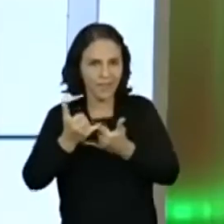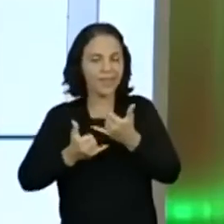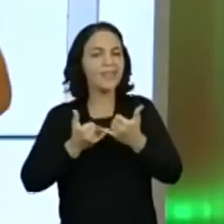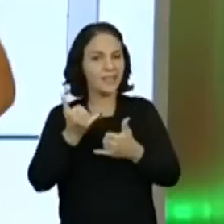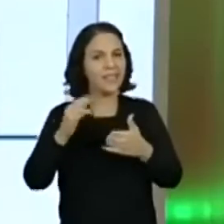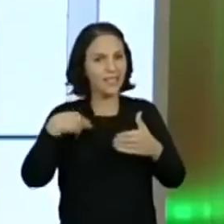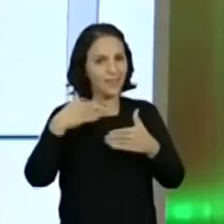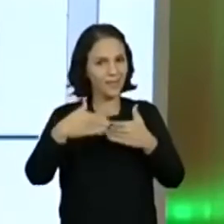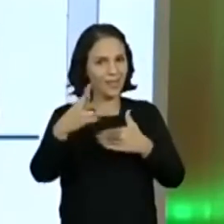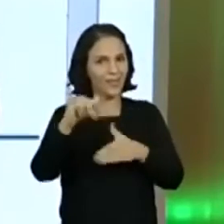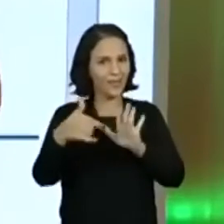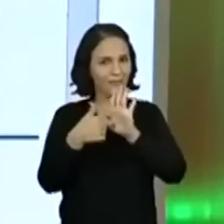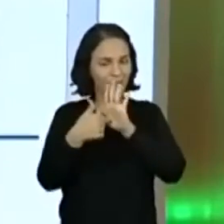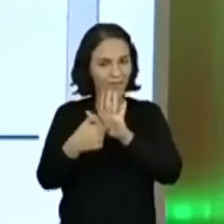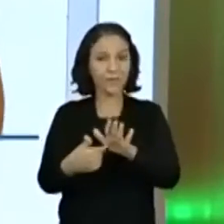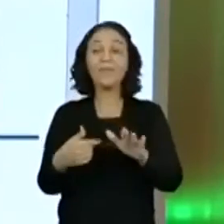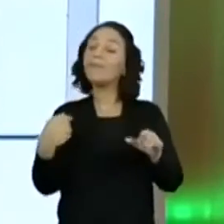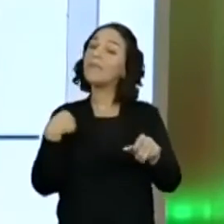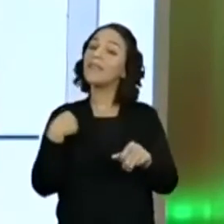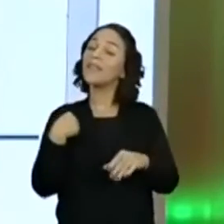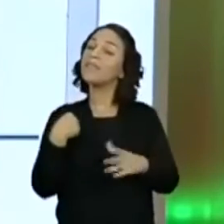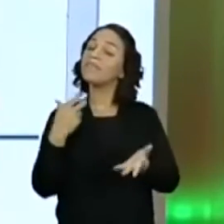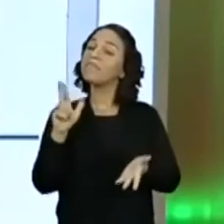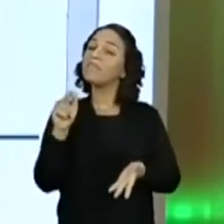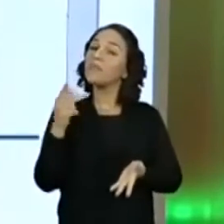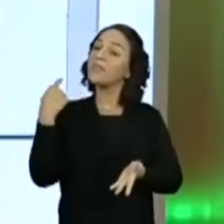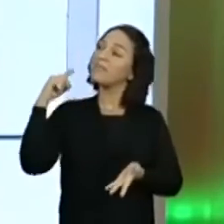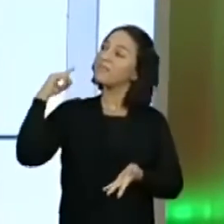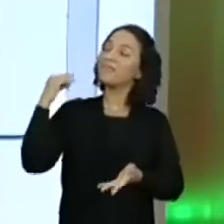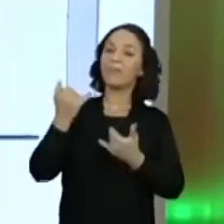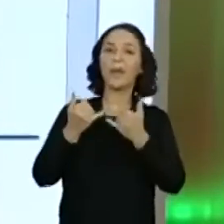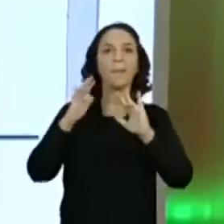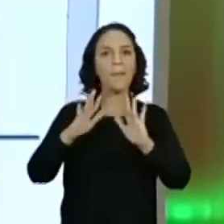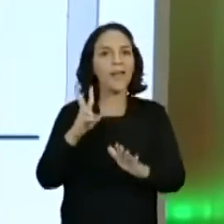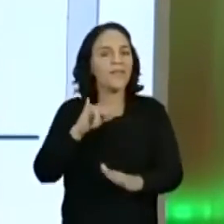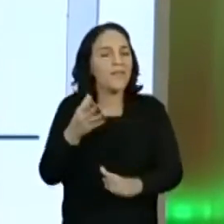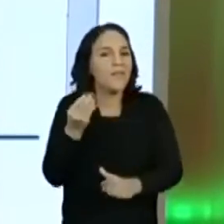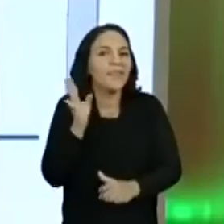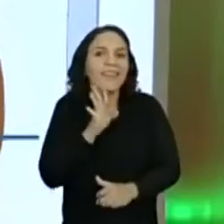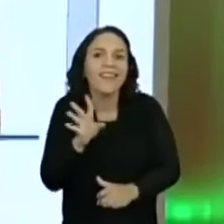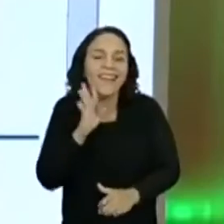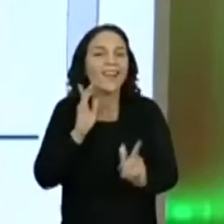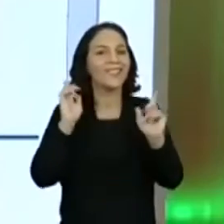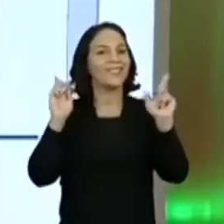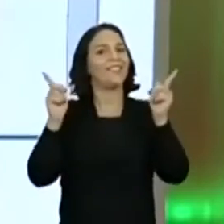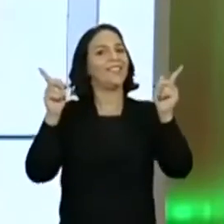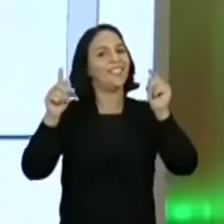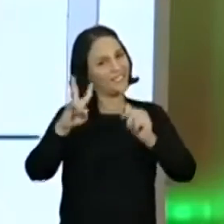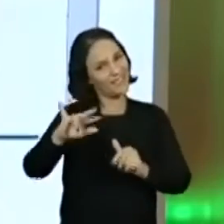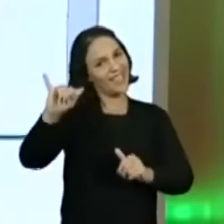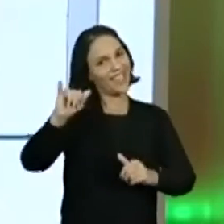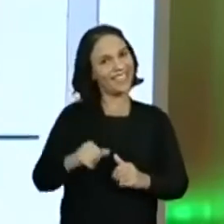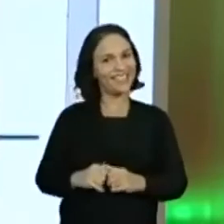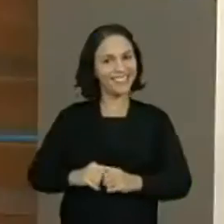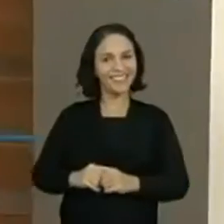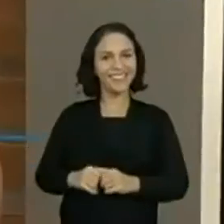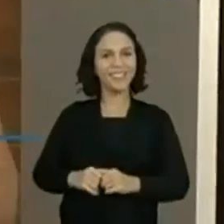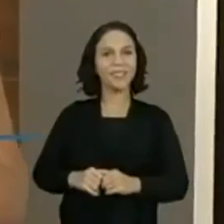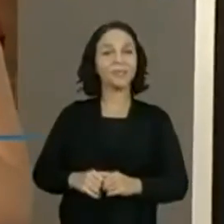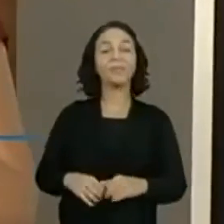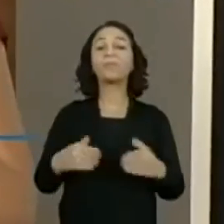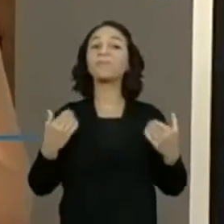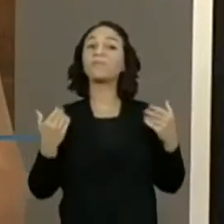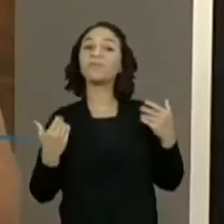vamos passar para vocês, eu também nunca havia brincado, mas vai ser bem divertido, tenho certeza. Vai sim. Olha só,